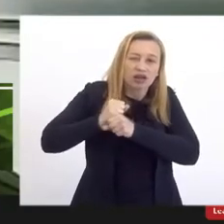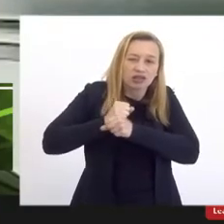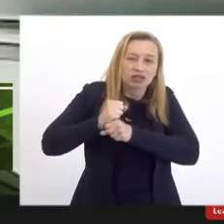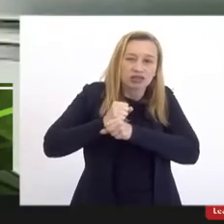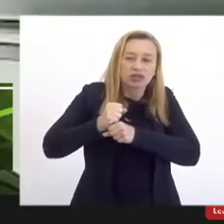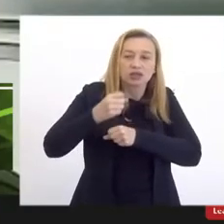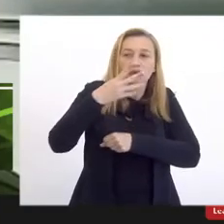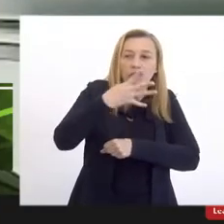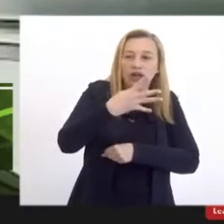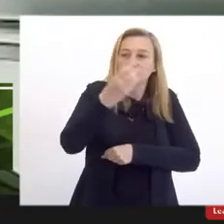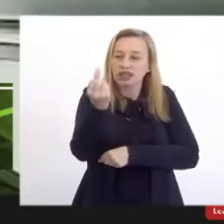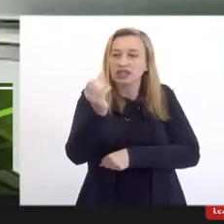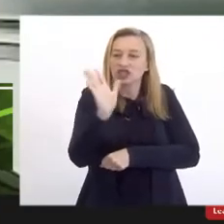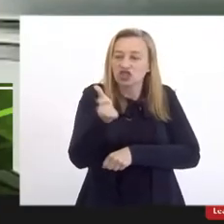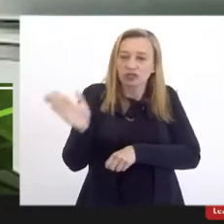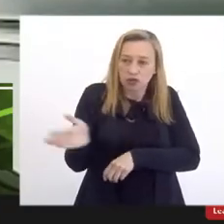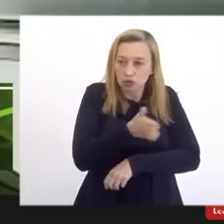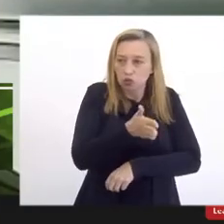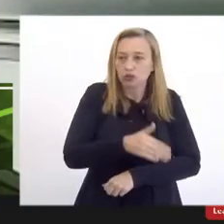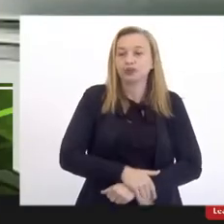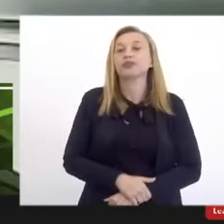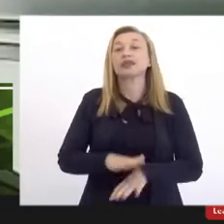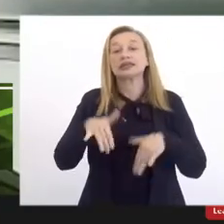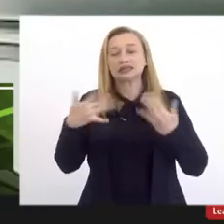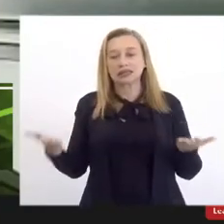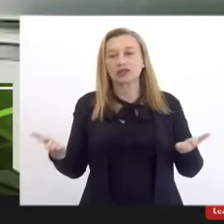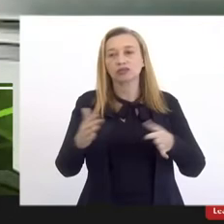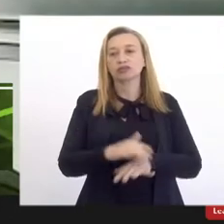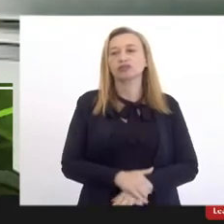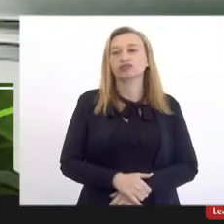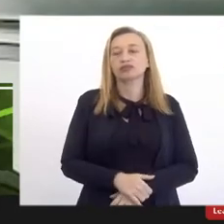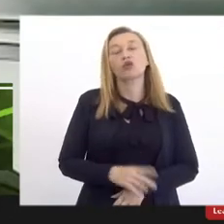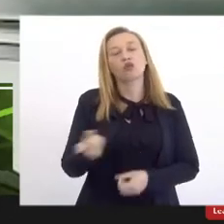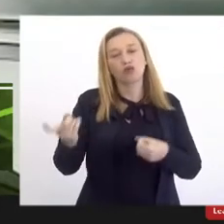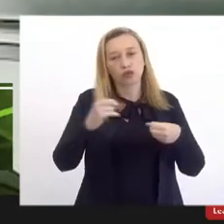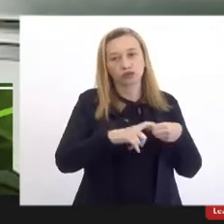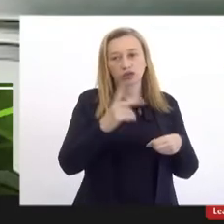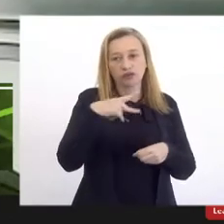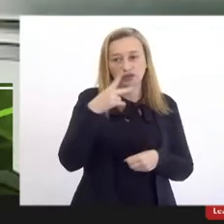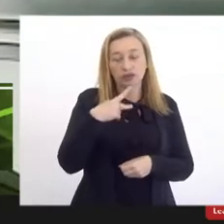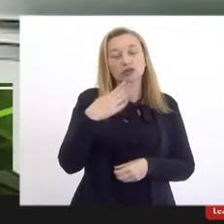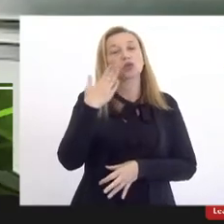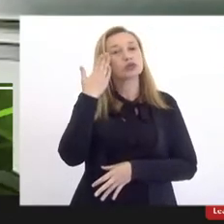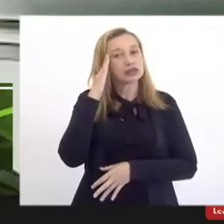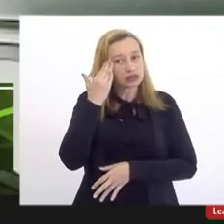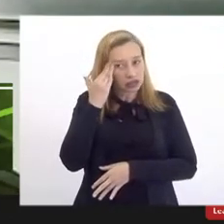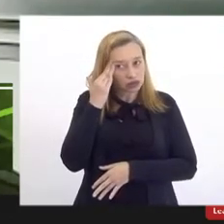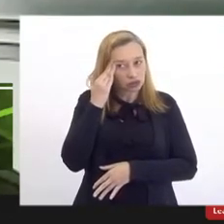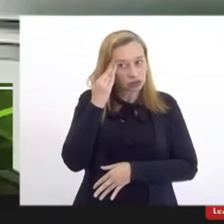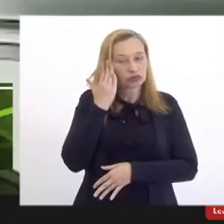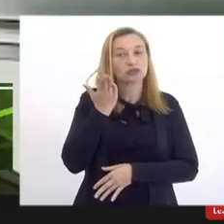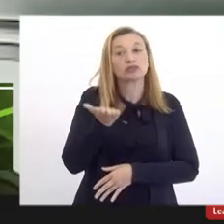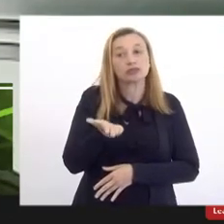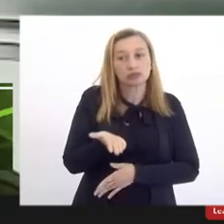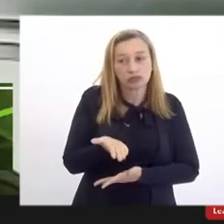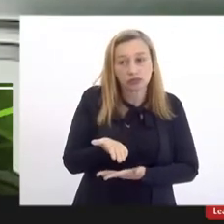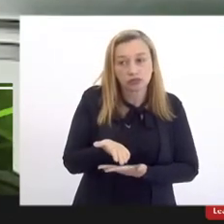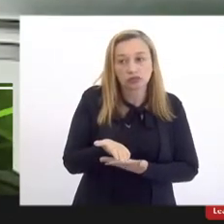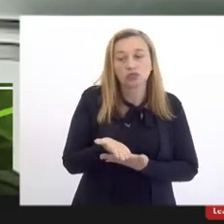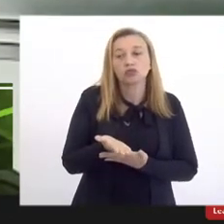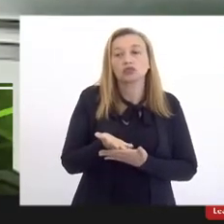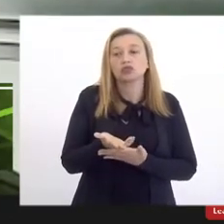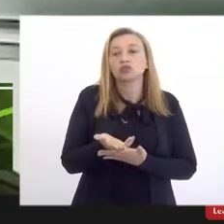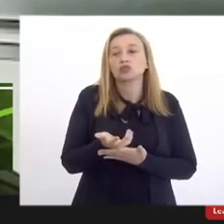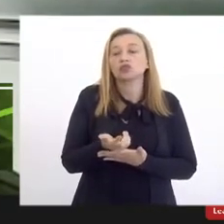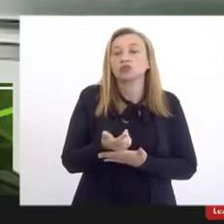46 que já passaram. Então, eu volto a dizer, eu entendo o drama